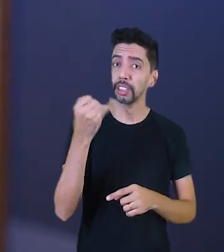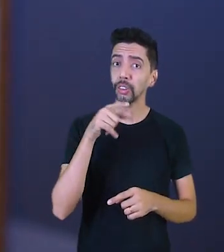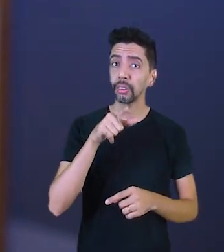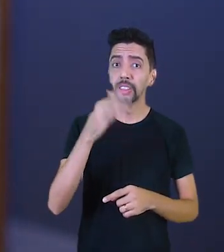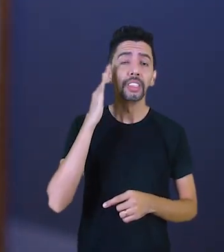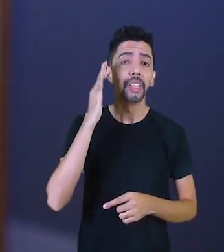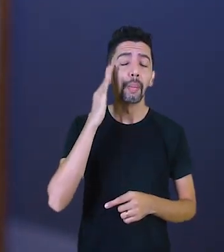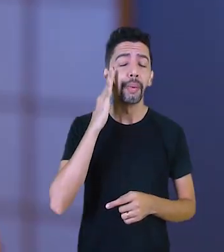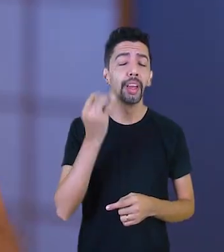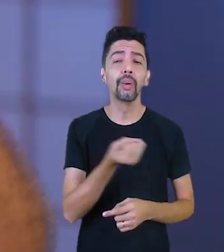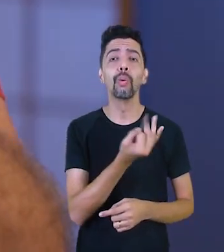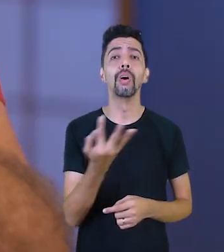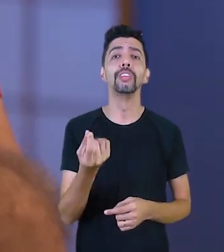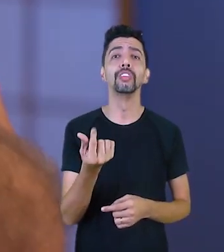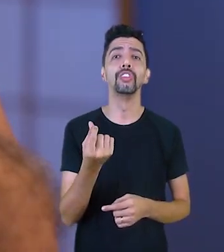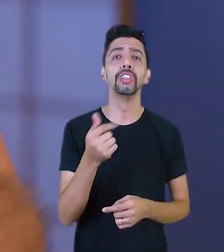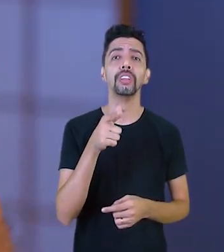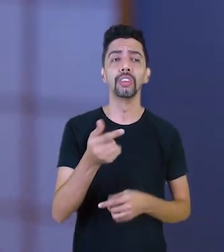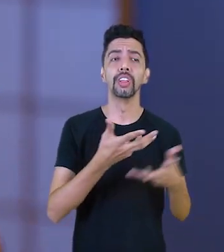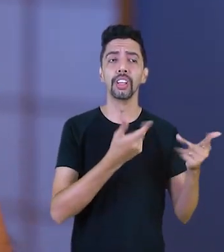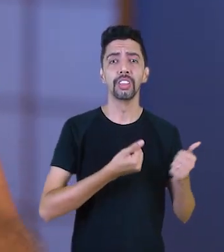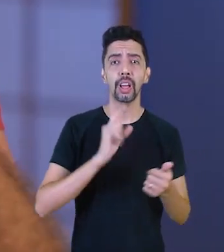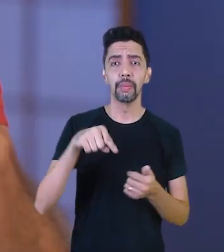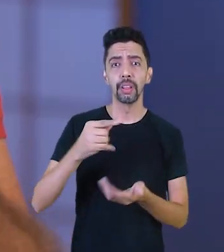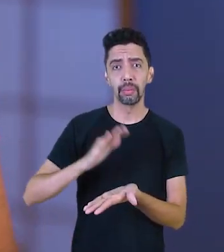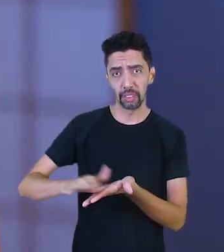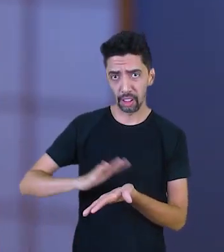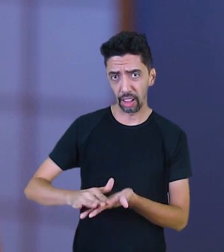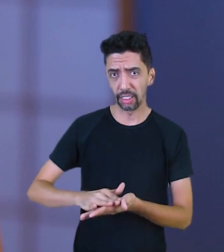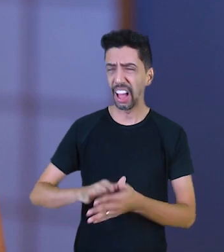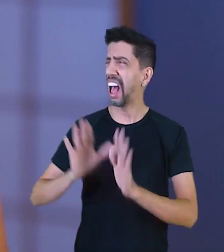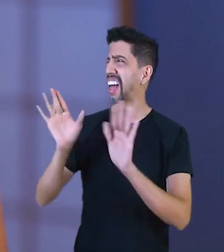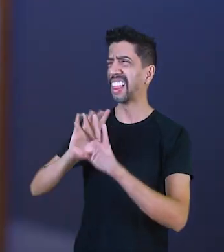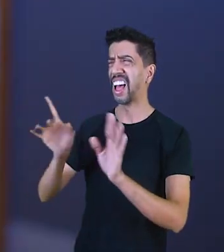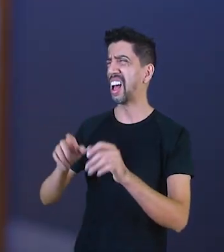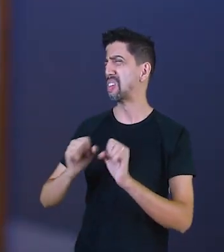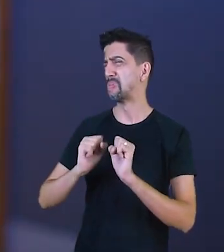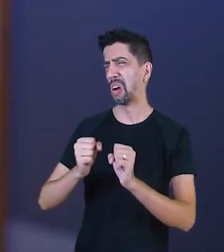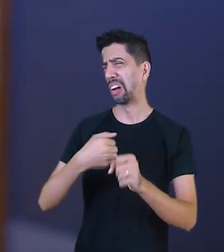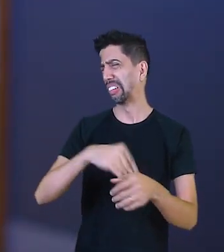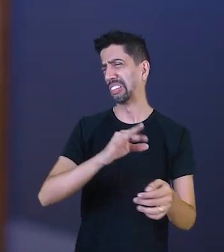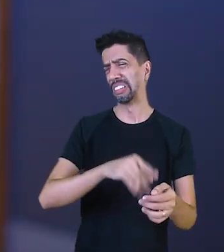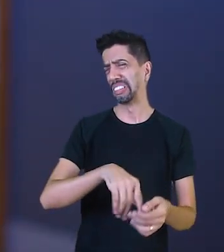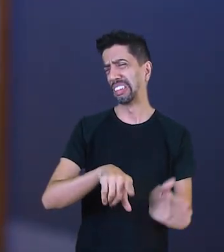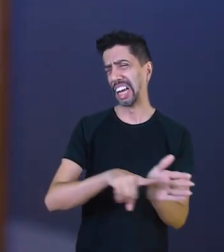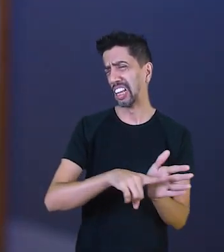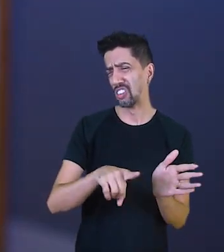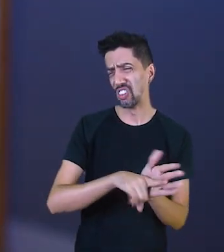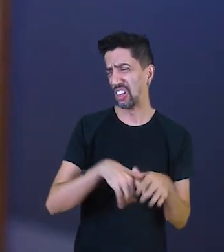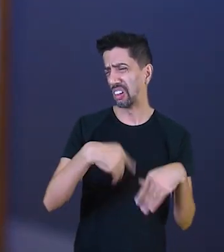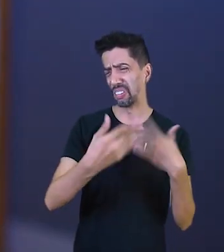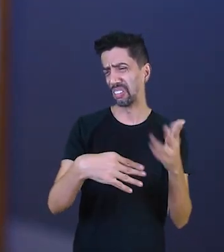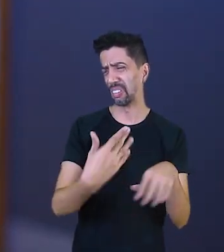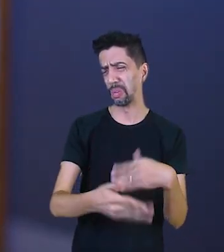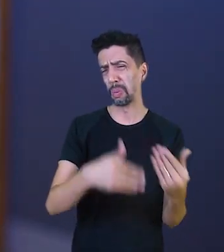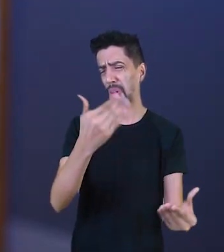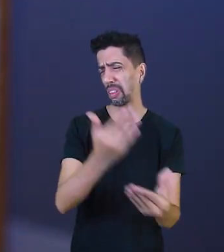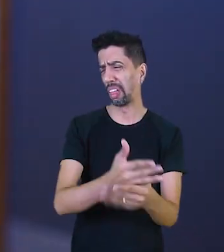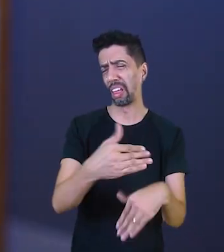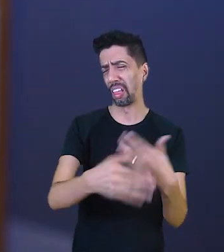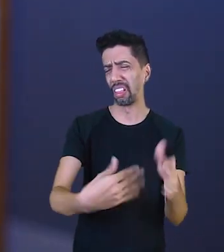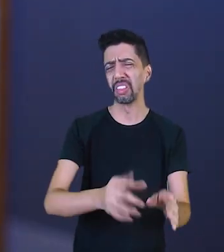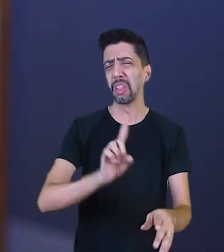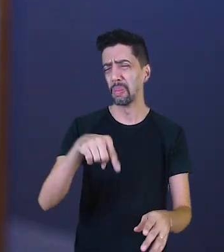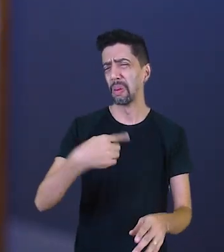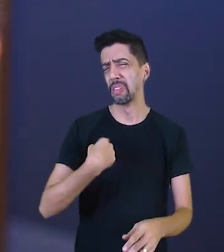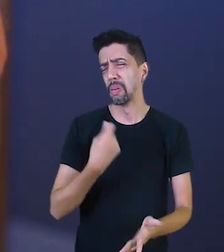deixar isso de lado. Ah, deixa protestar, está tudo bem. Não. Você até pode tomar essa decisão, como eu falo lá,